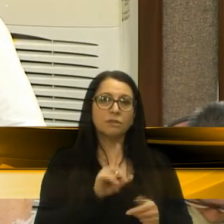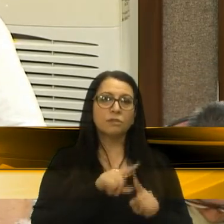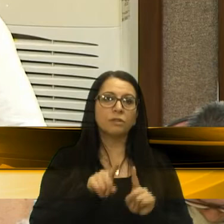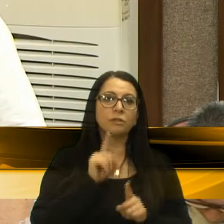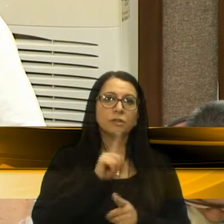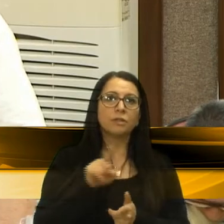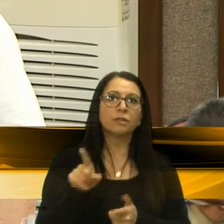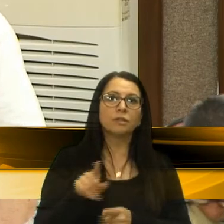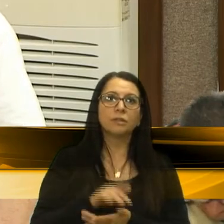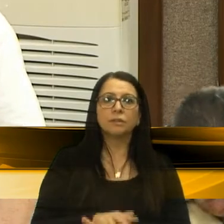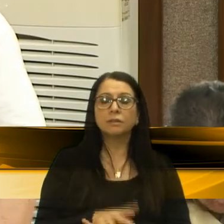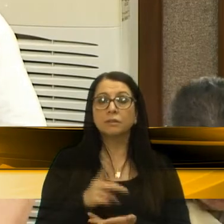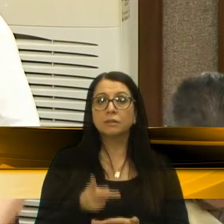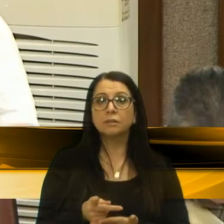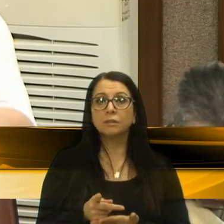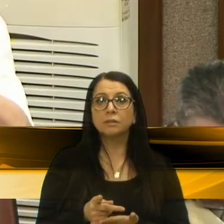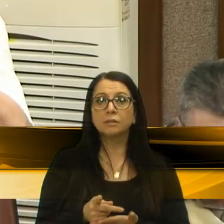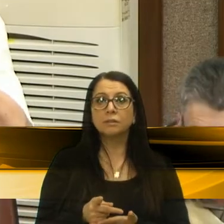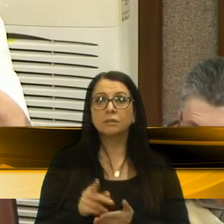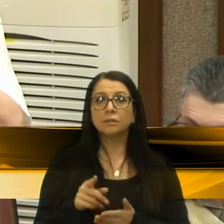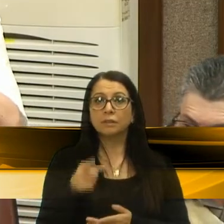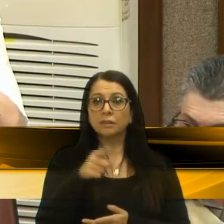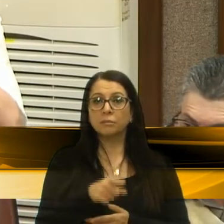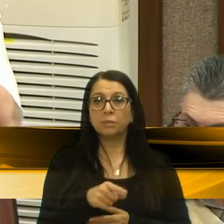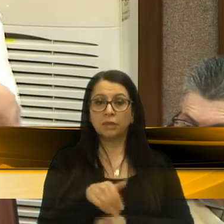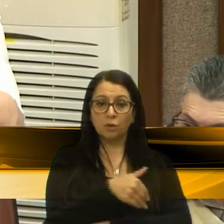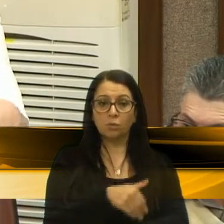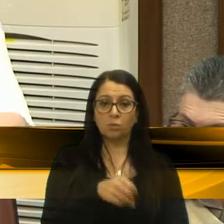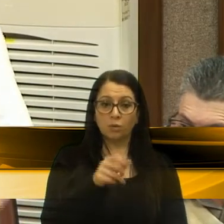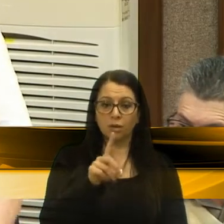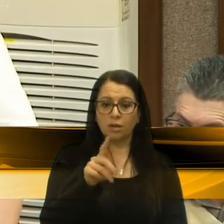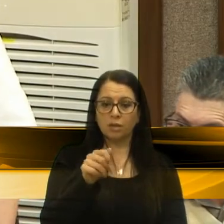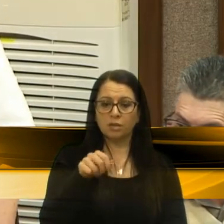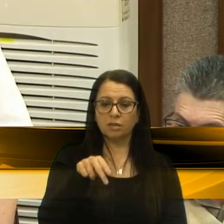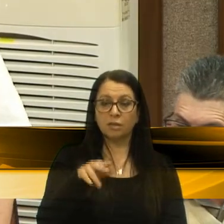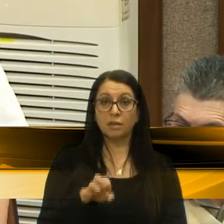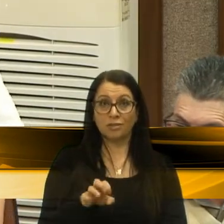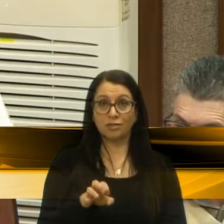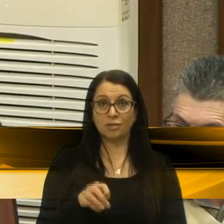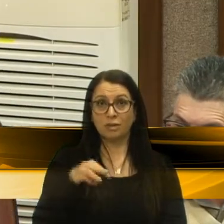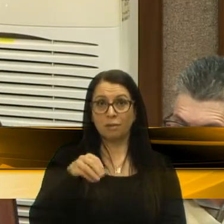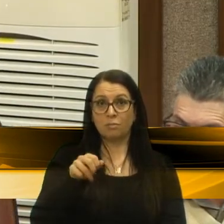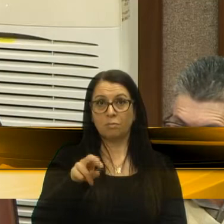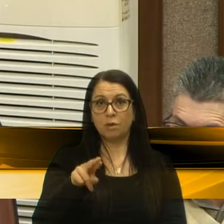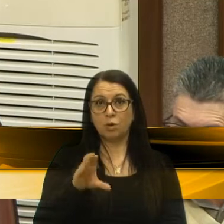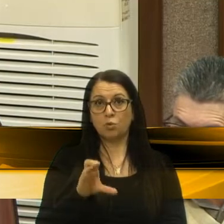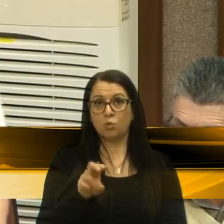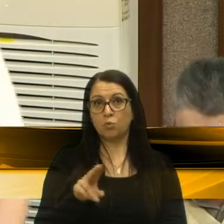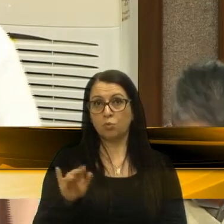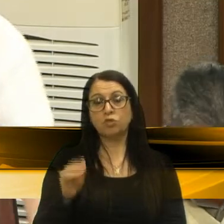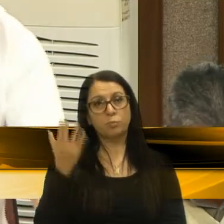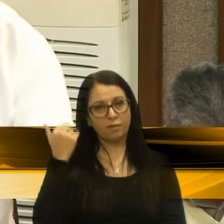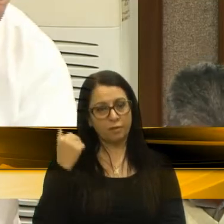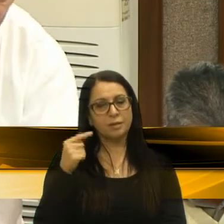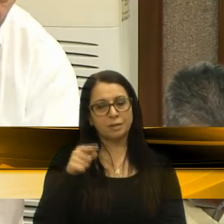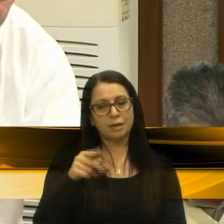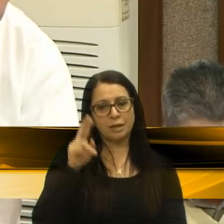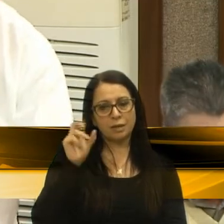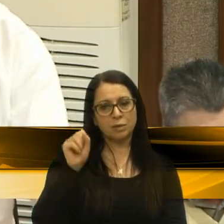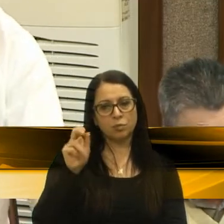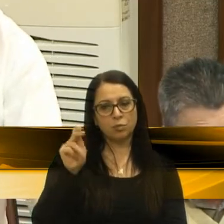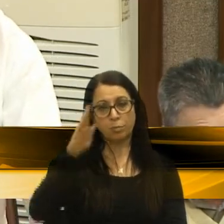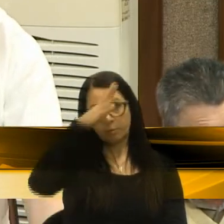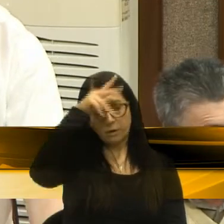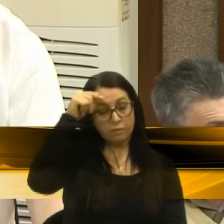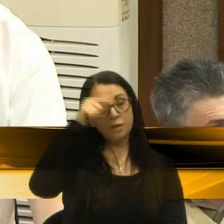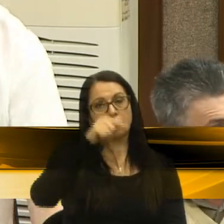A estrada Dante Marcucci foi calçada pelo Adelar, na época, o Adelar era subprefeito. Então, é pessoa que marcou época,